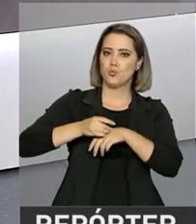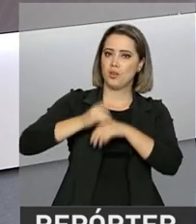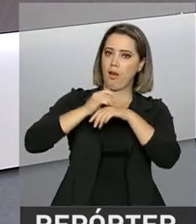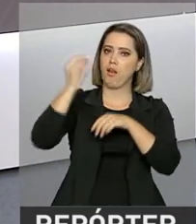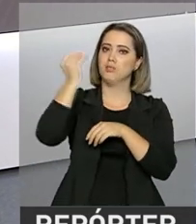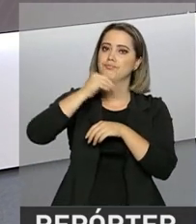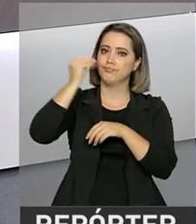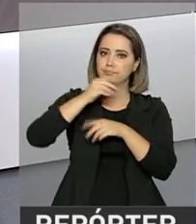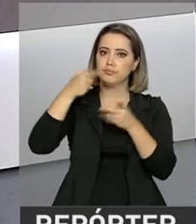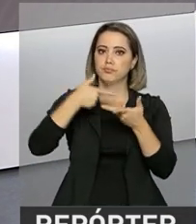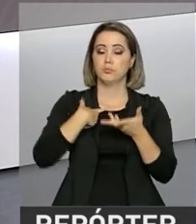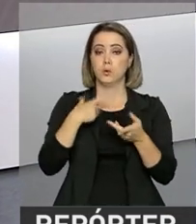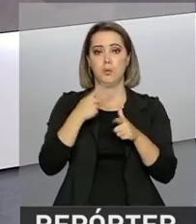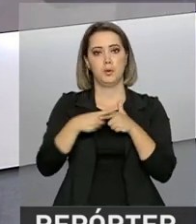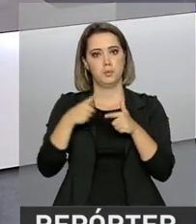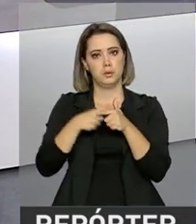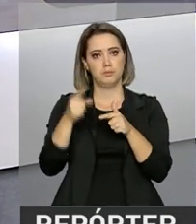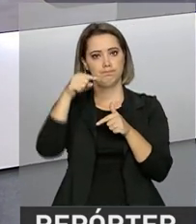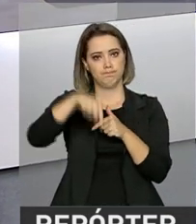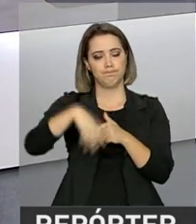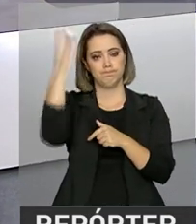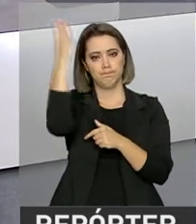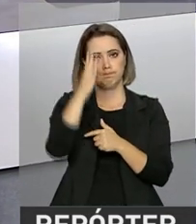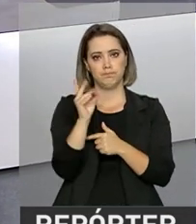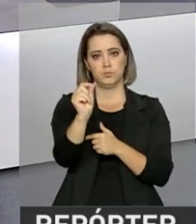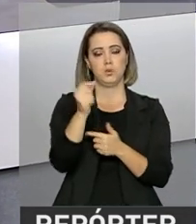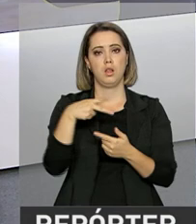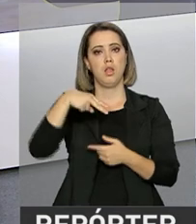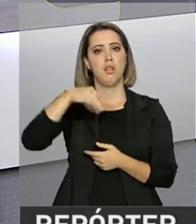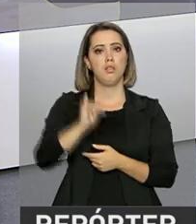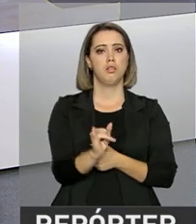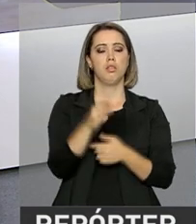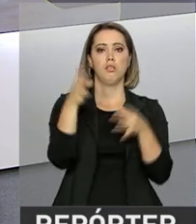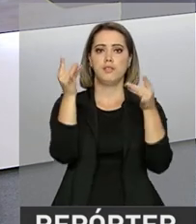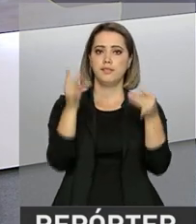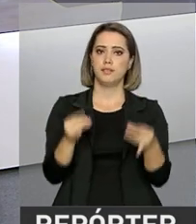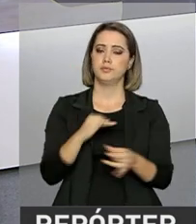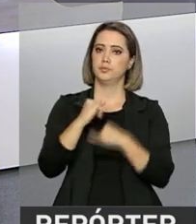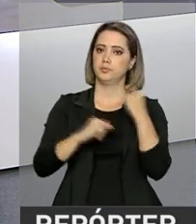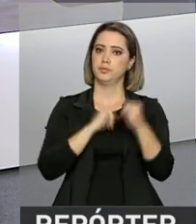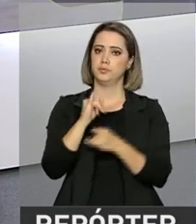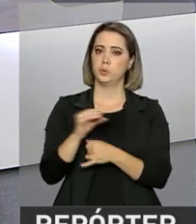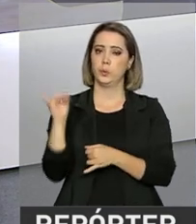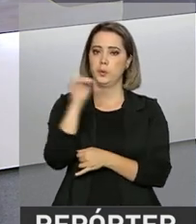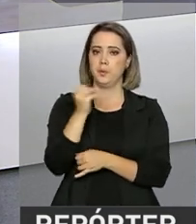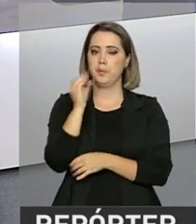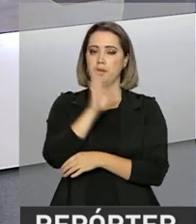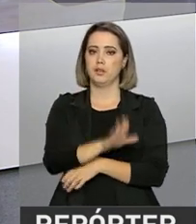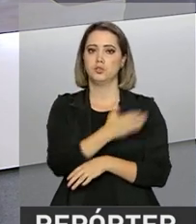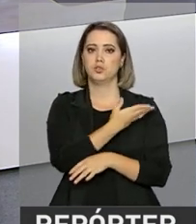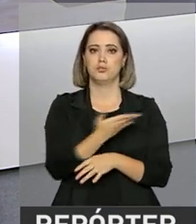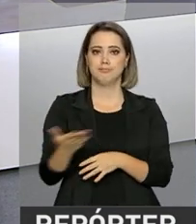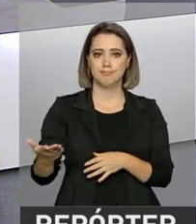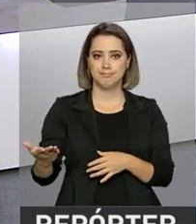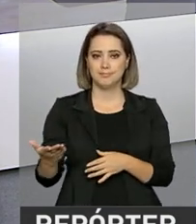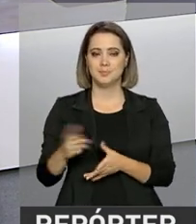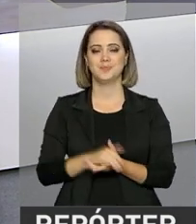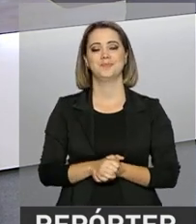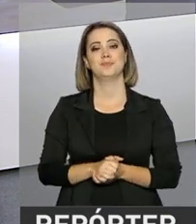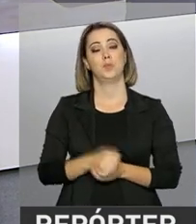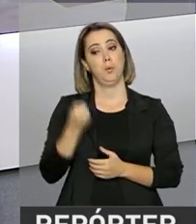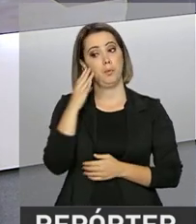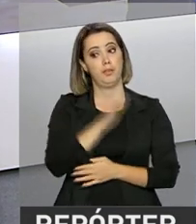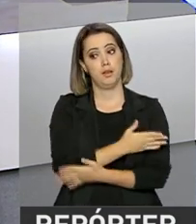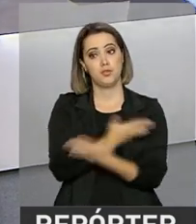frigoríficos nacionais. O repórter Ney Pereira tem mais informações para a gente. Olá, Ney, boa tarde mais uma vez. Boa tarde, Roberto,